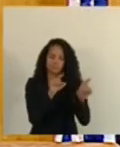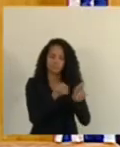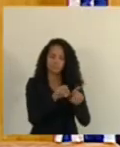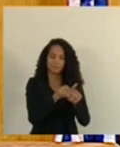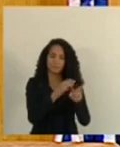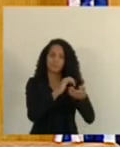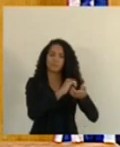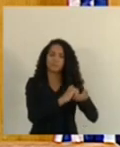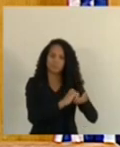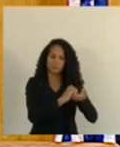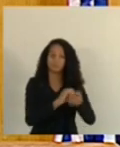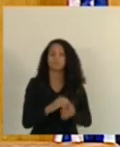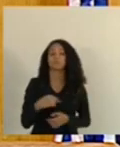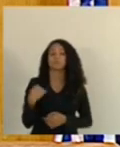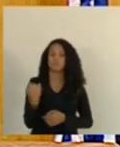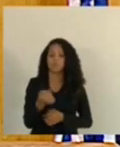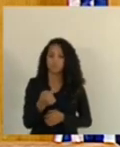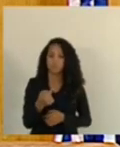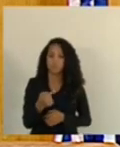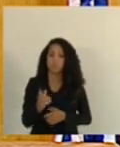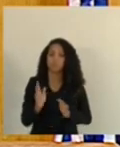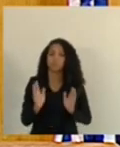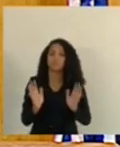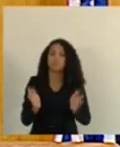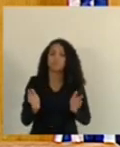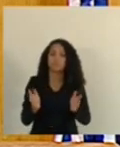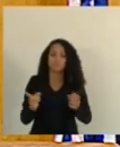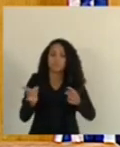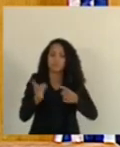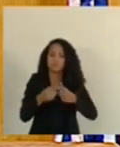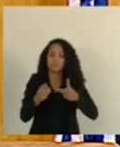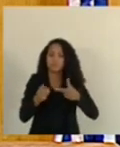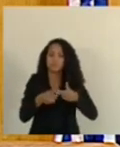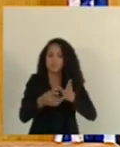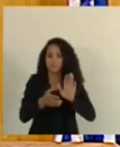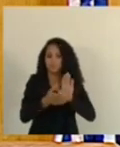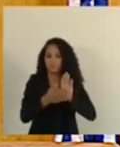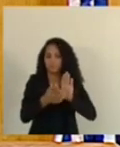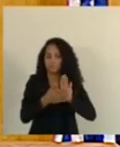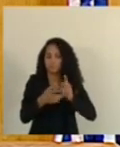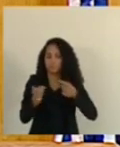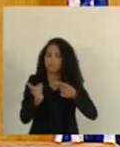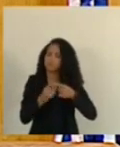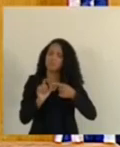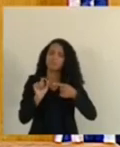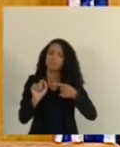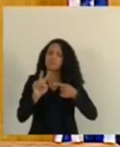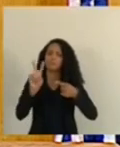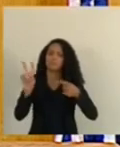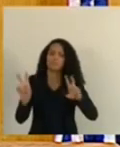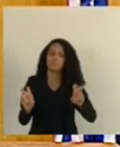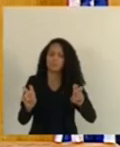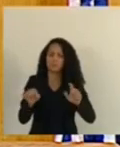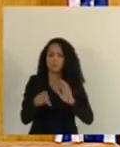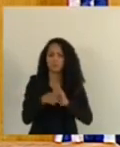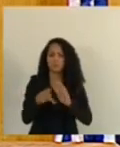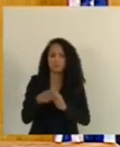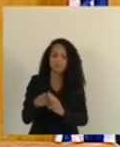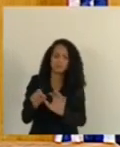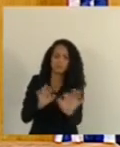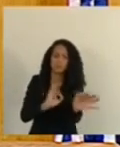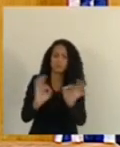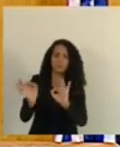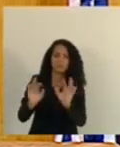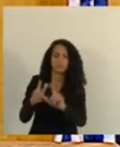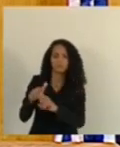Nós fizemos aqui duas indicações. A primeira refere-se a uma indicação para a reforma e modernização